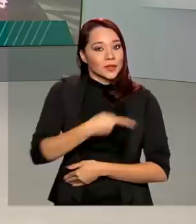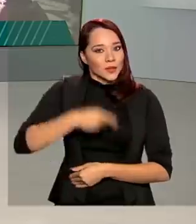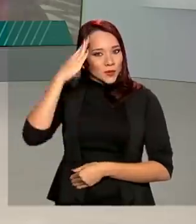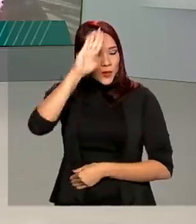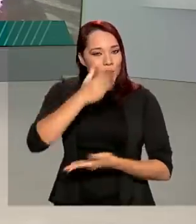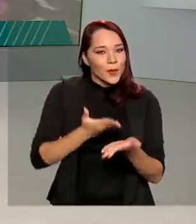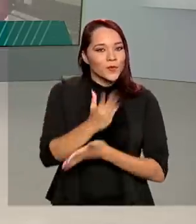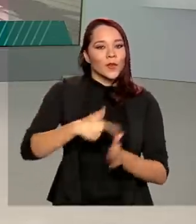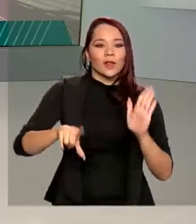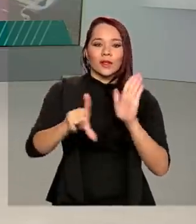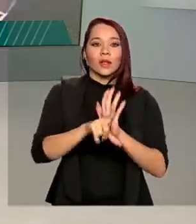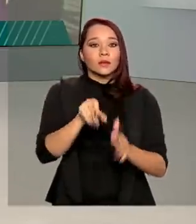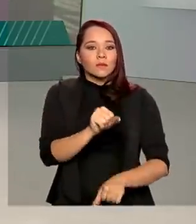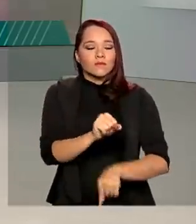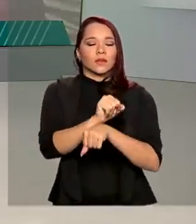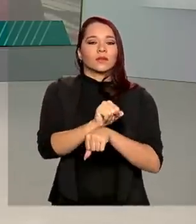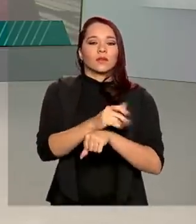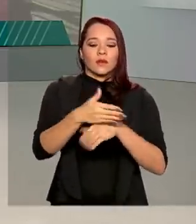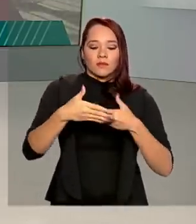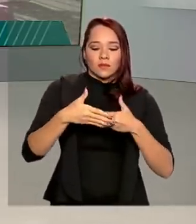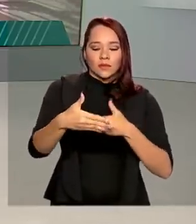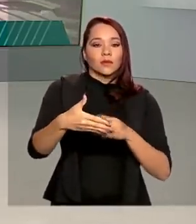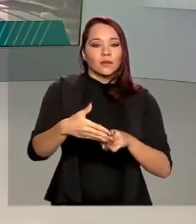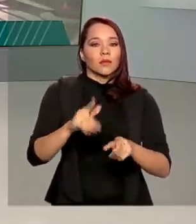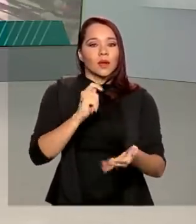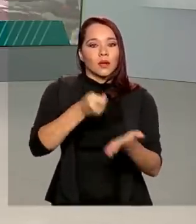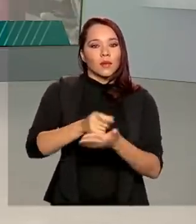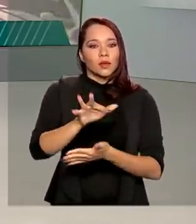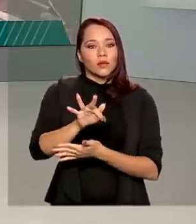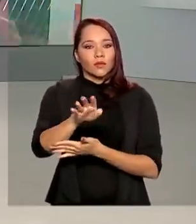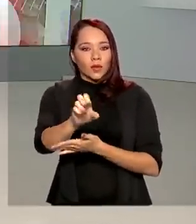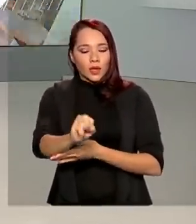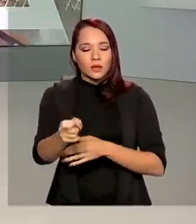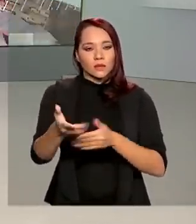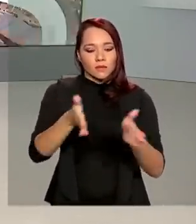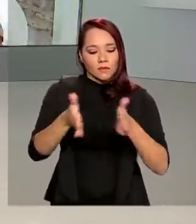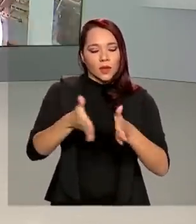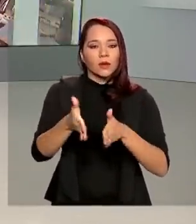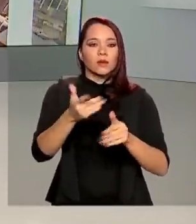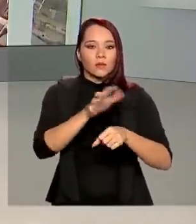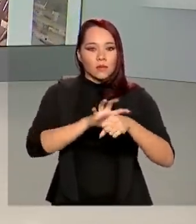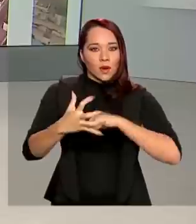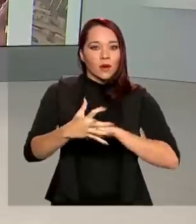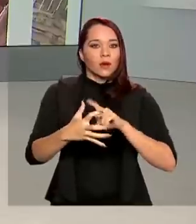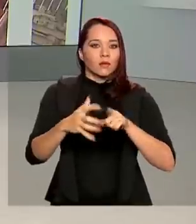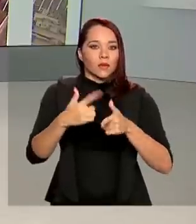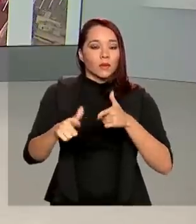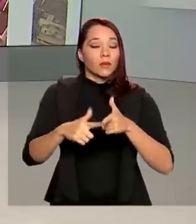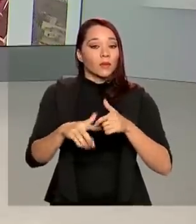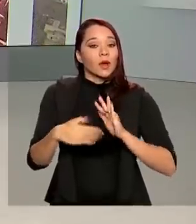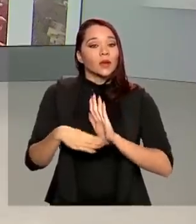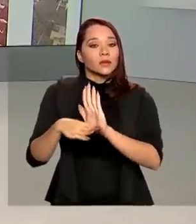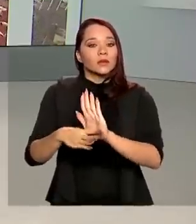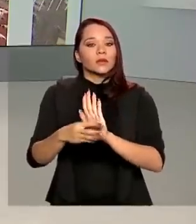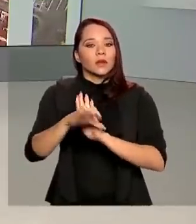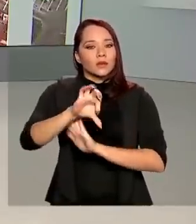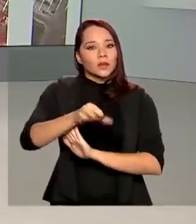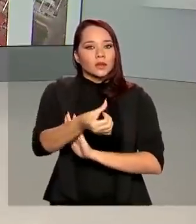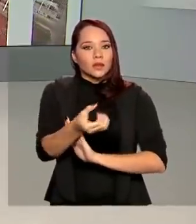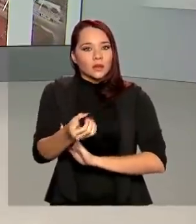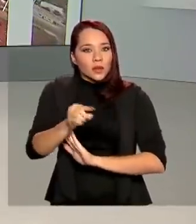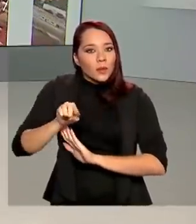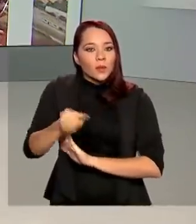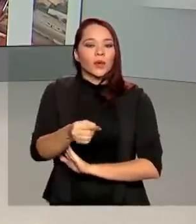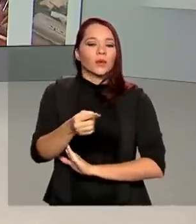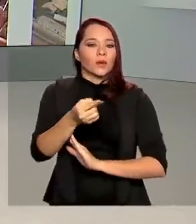garante a suspensão temporária do pagamento do FIES durante a pandemia. A medida beneficia 960 mil estudantes.